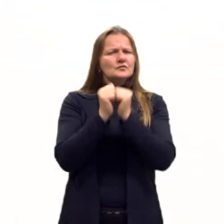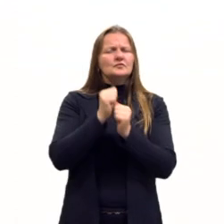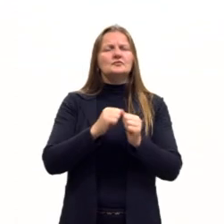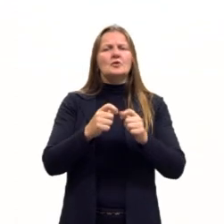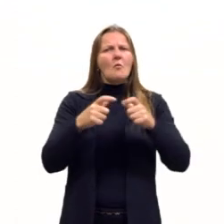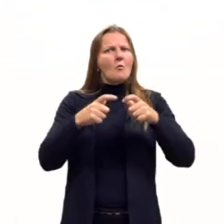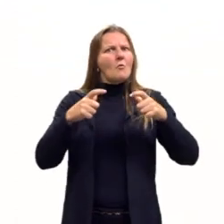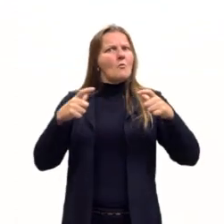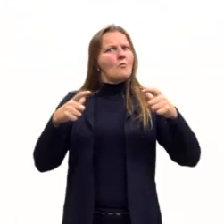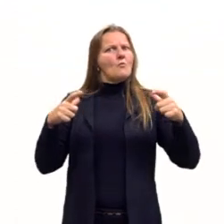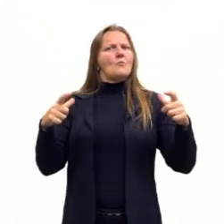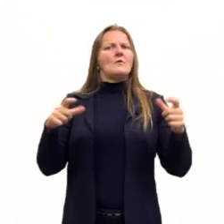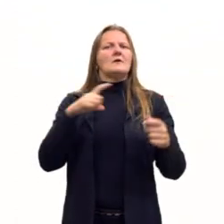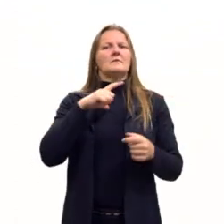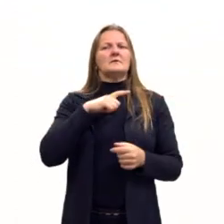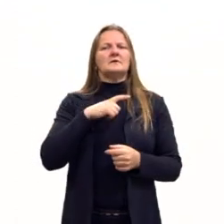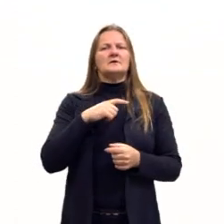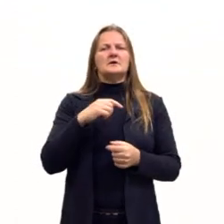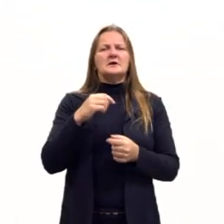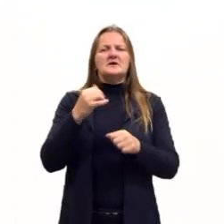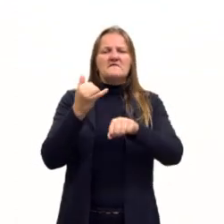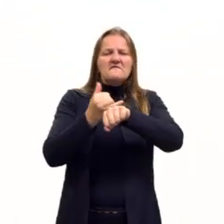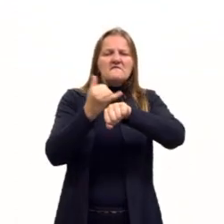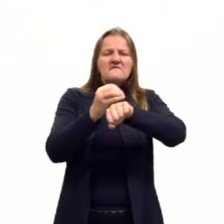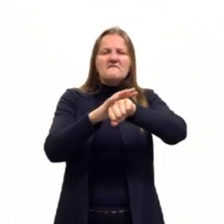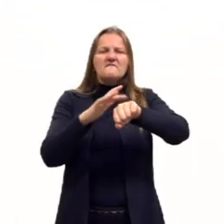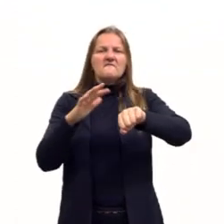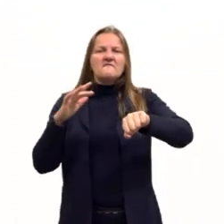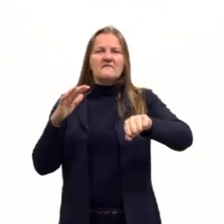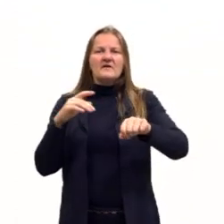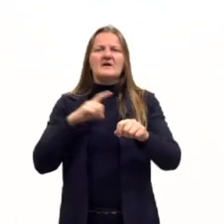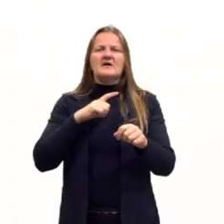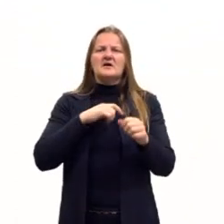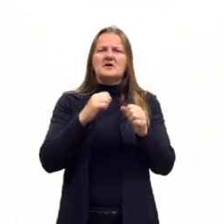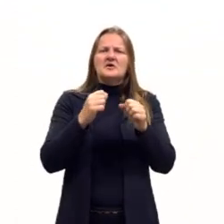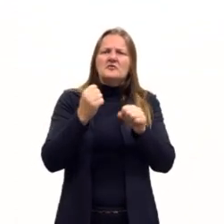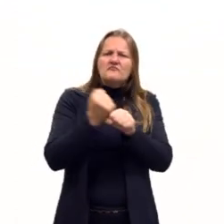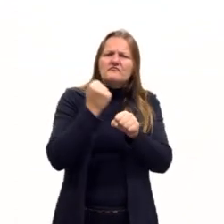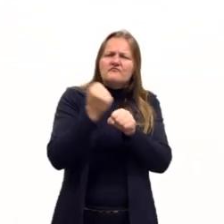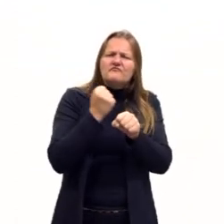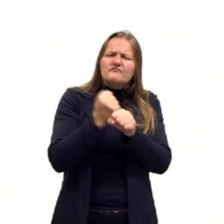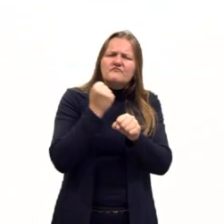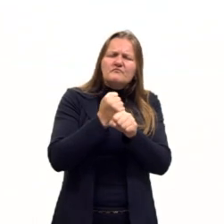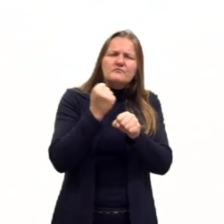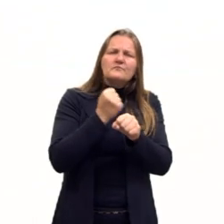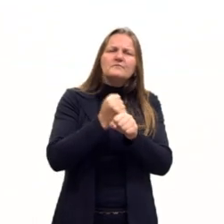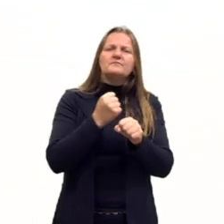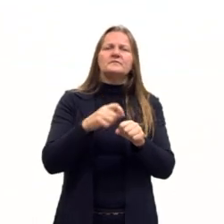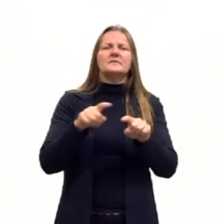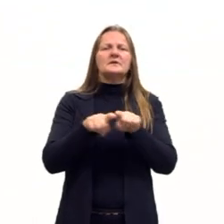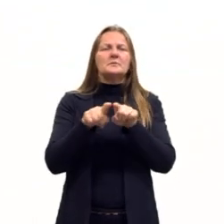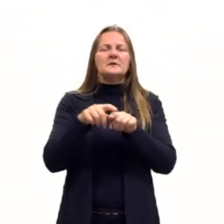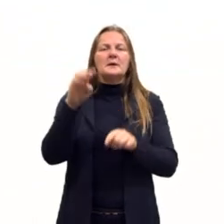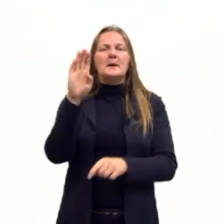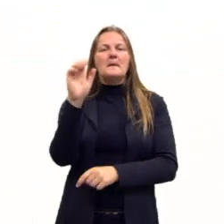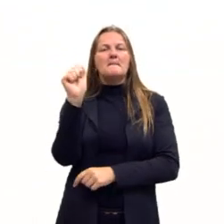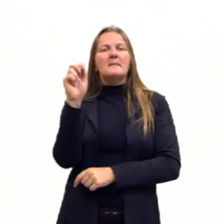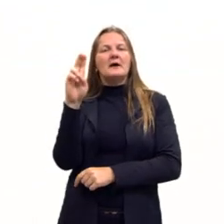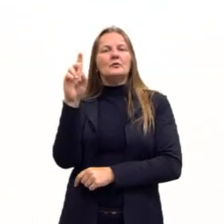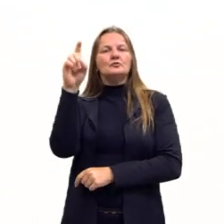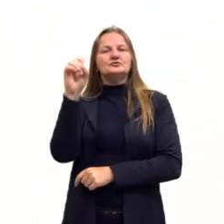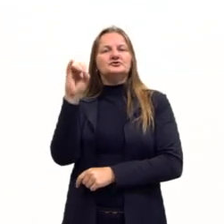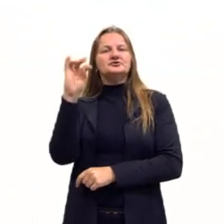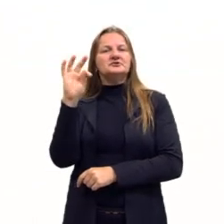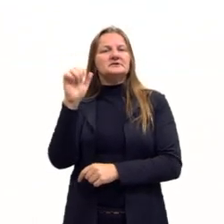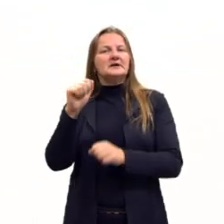grande, né, pega aquele minério de ferro e faz o lingote de ferro, né, ele pega aquele minério bauxita e faz o